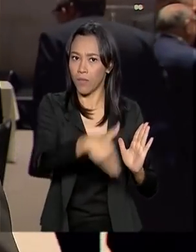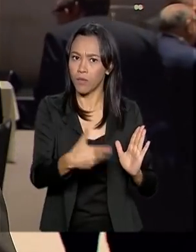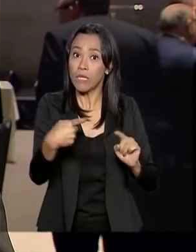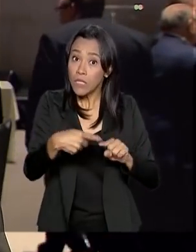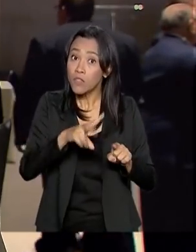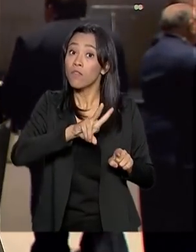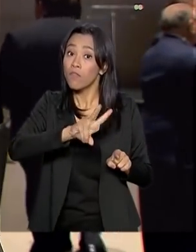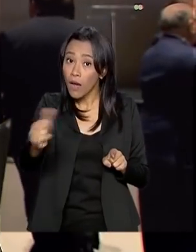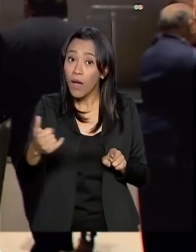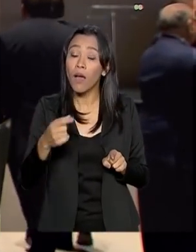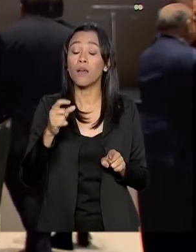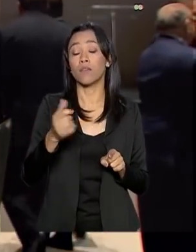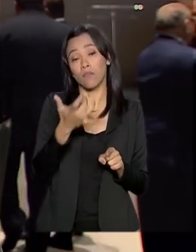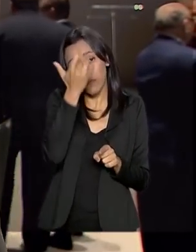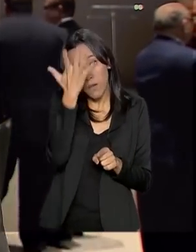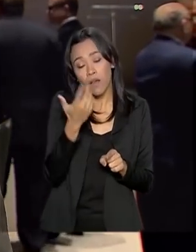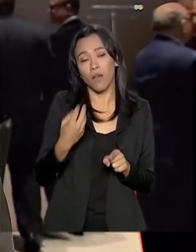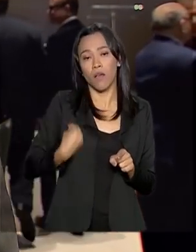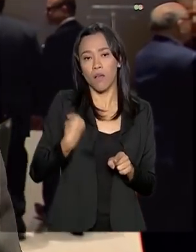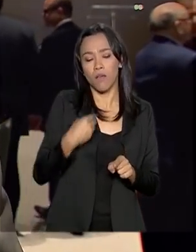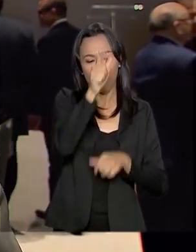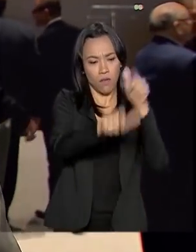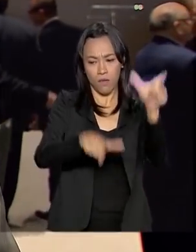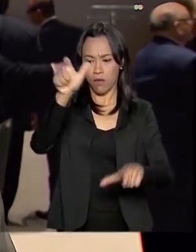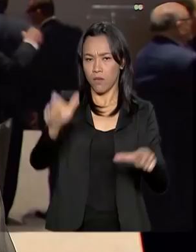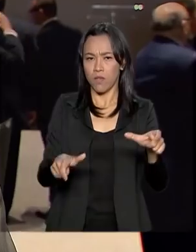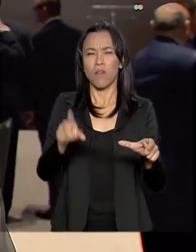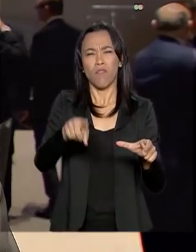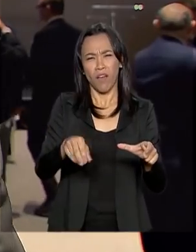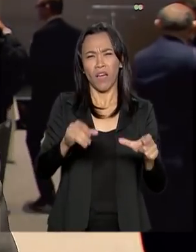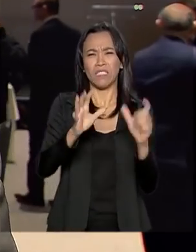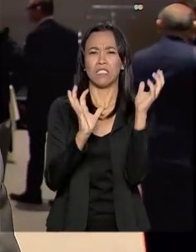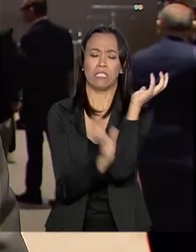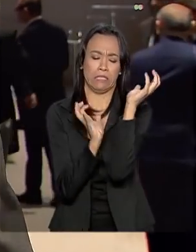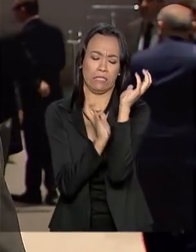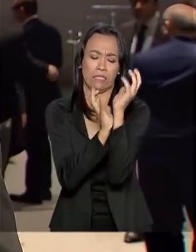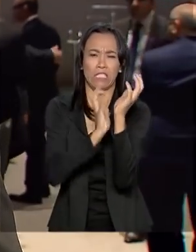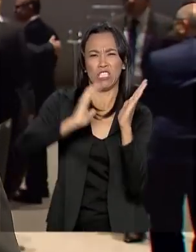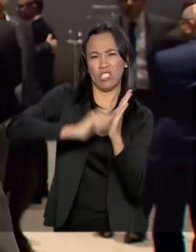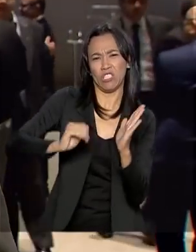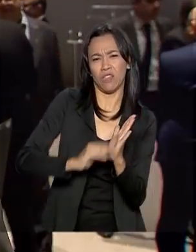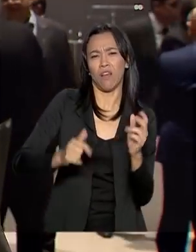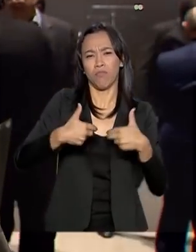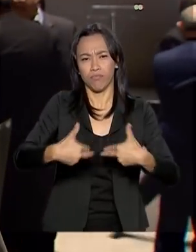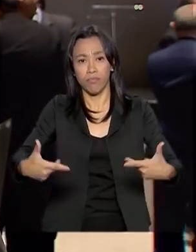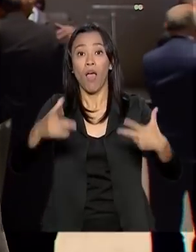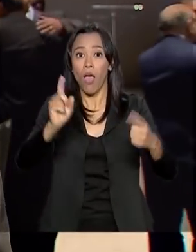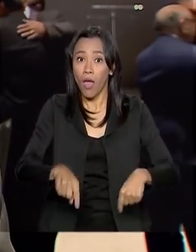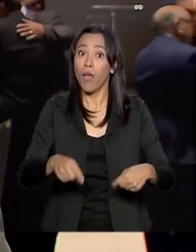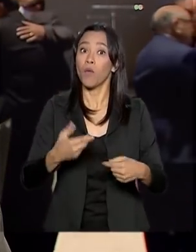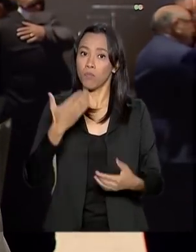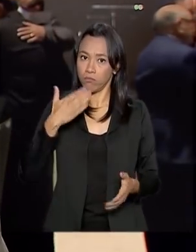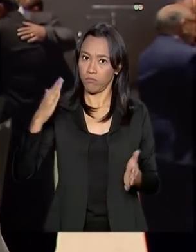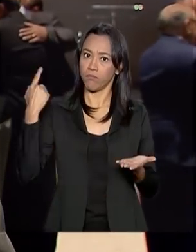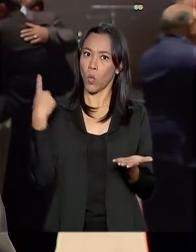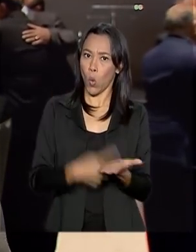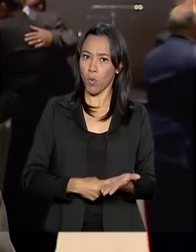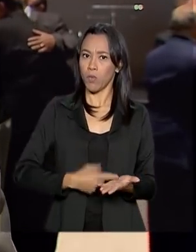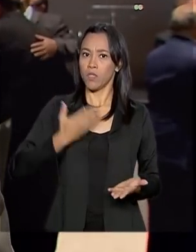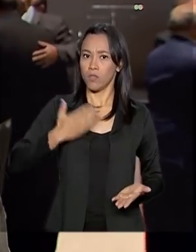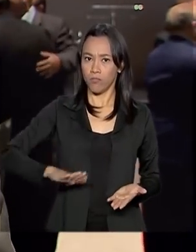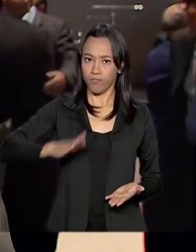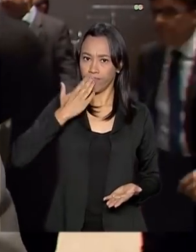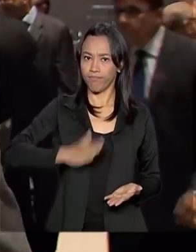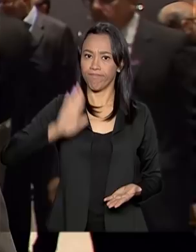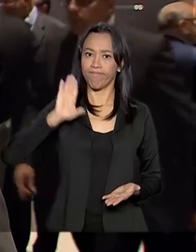isso vai facilitar a vida dos brasileiros, desburocratizar o Estado. Mais um compromisso de campanha que Jair Bolsonaro afirmou no Twitter que